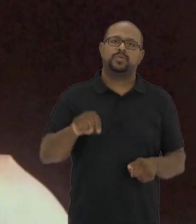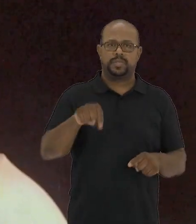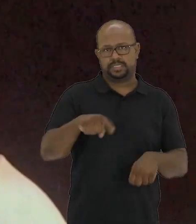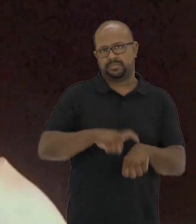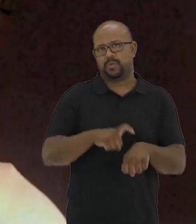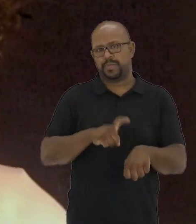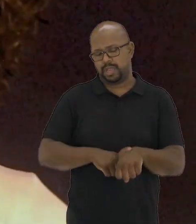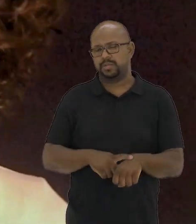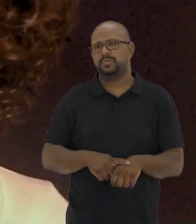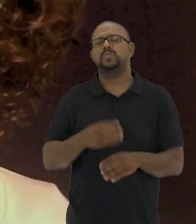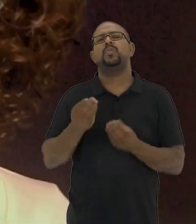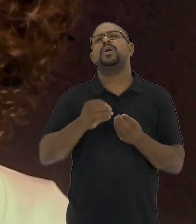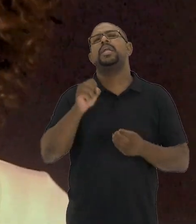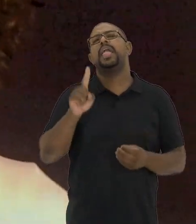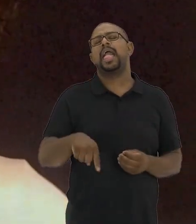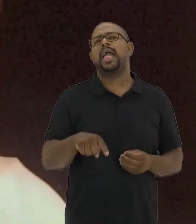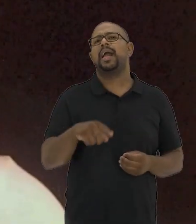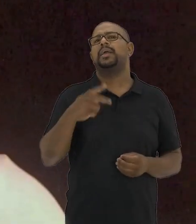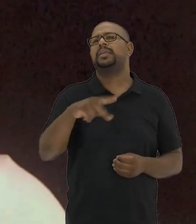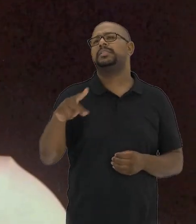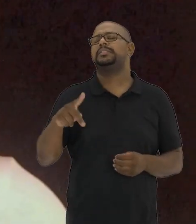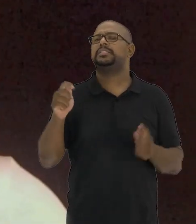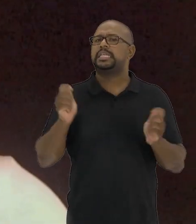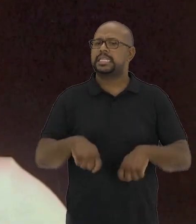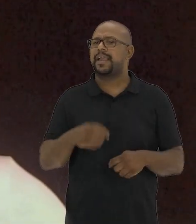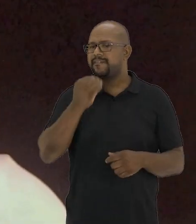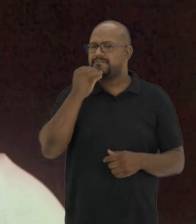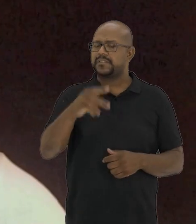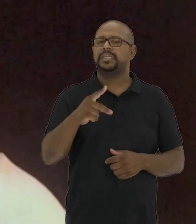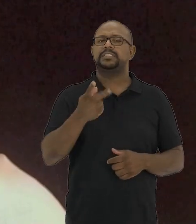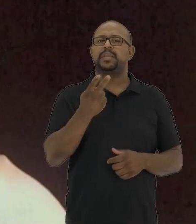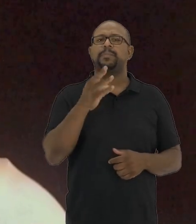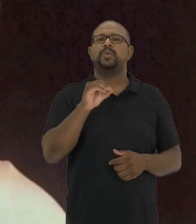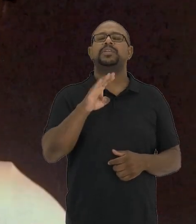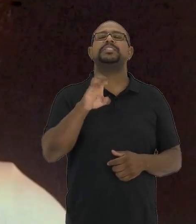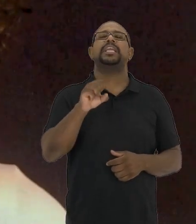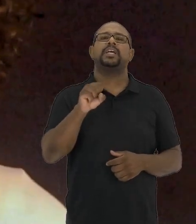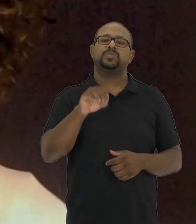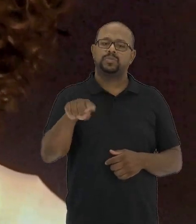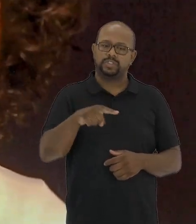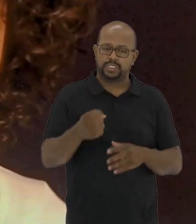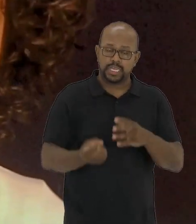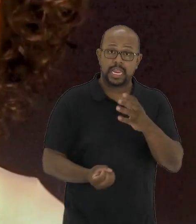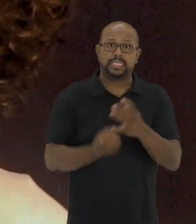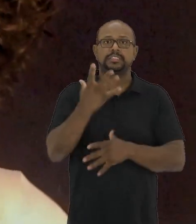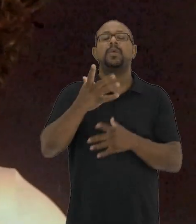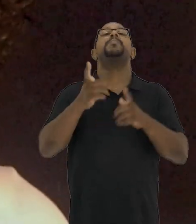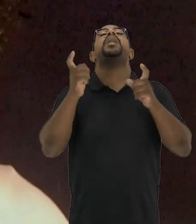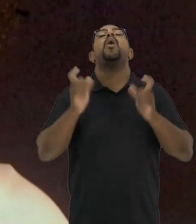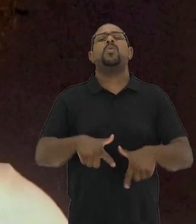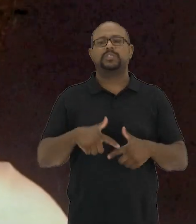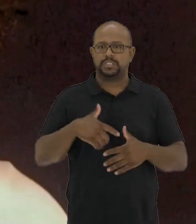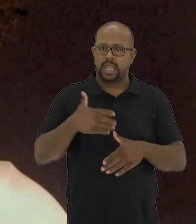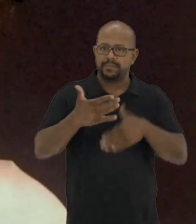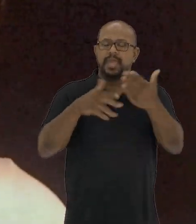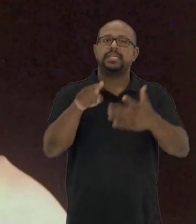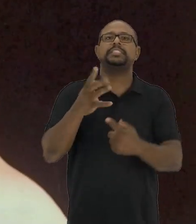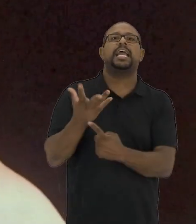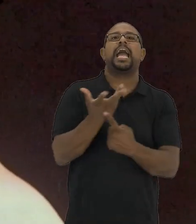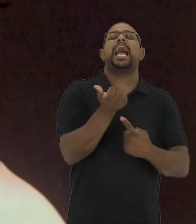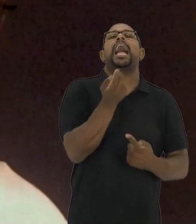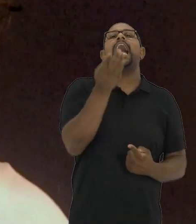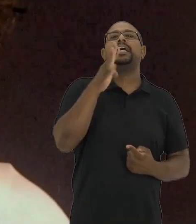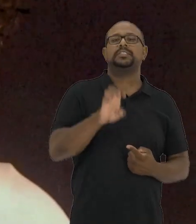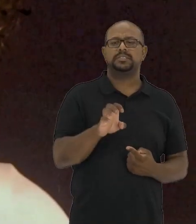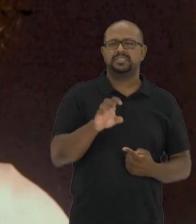existiriam nesse momento? Qual a característica que seria adotada nesse processo de criação? Para